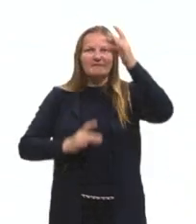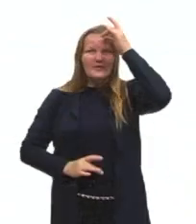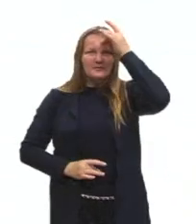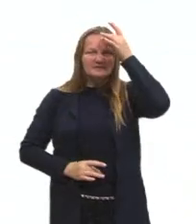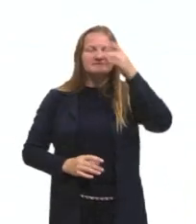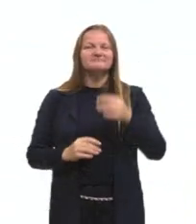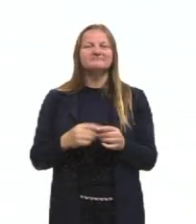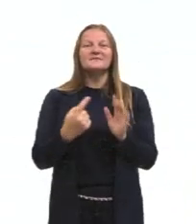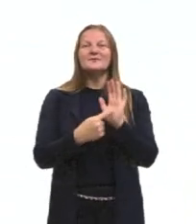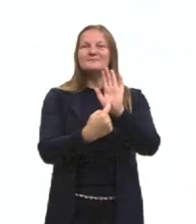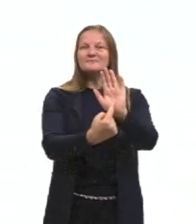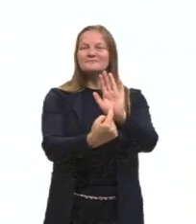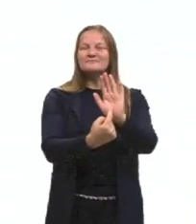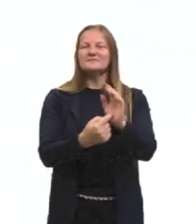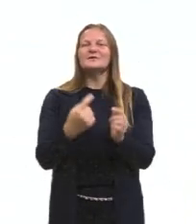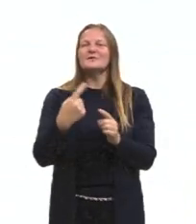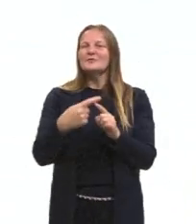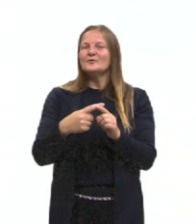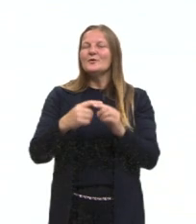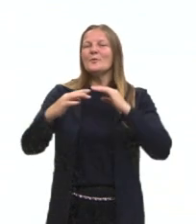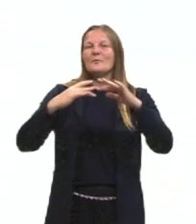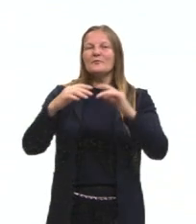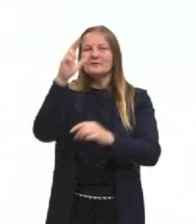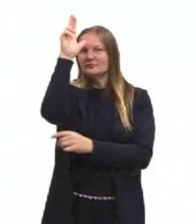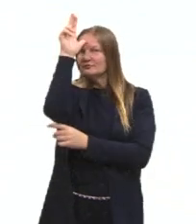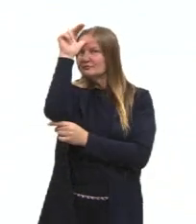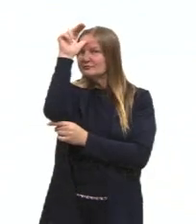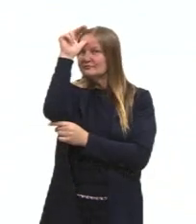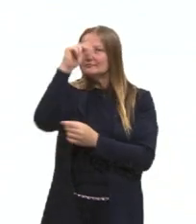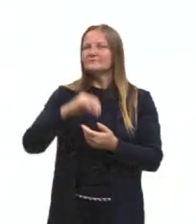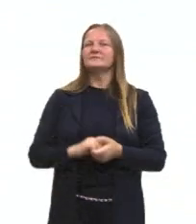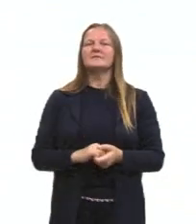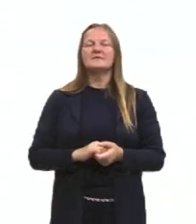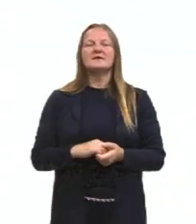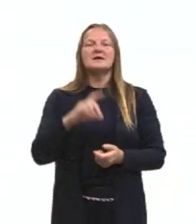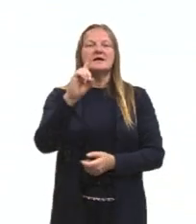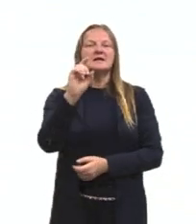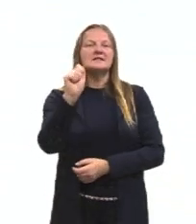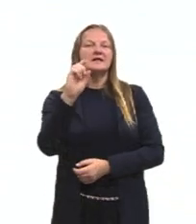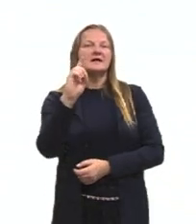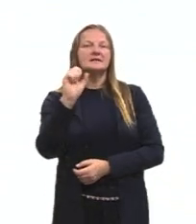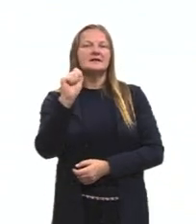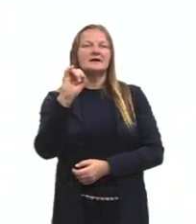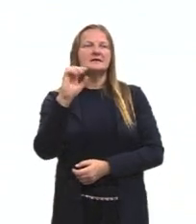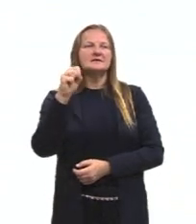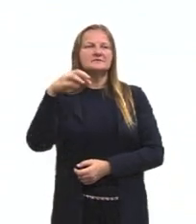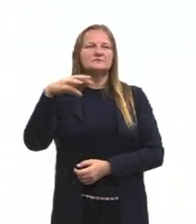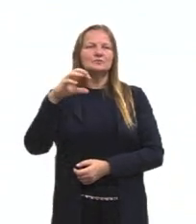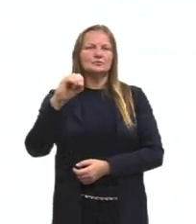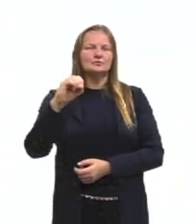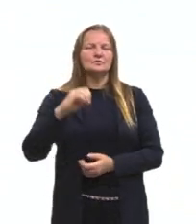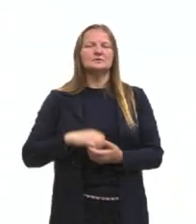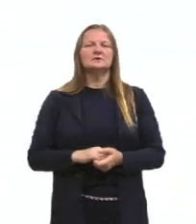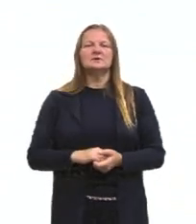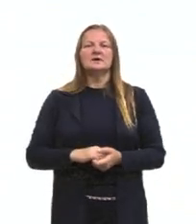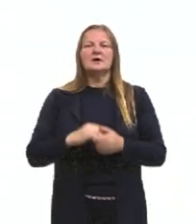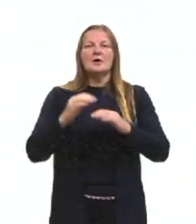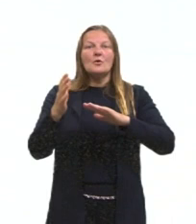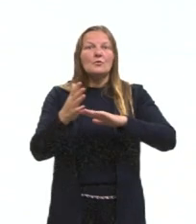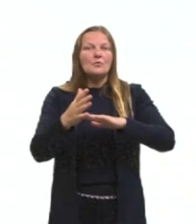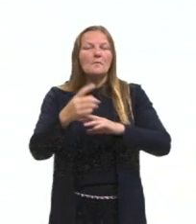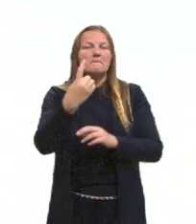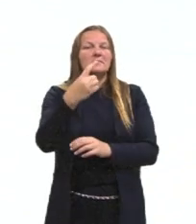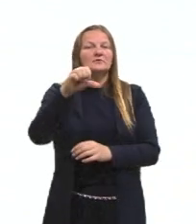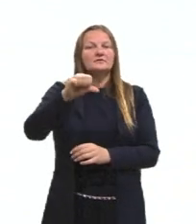Eu citei aqui para vocês o movimento dadaísta, né, e aí nós estamos falando de arte contemporânea, um movimento a partir dos anos 60,